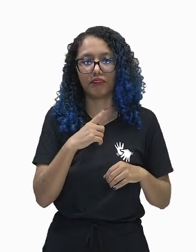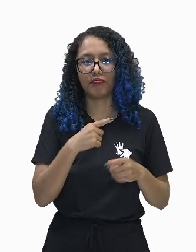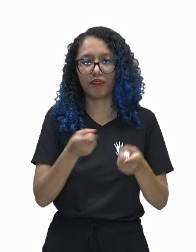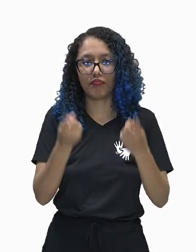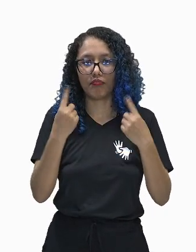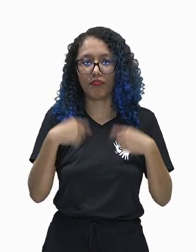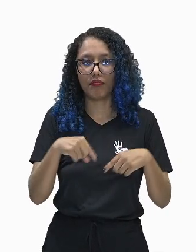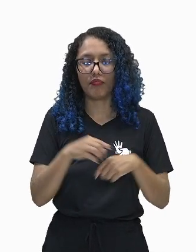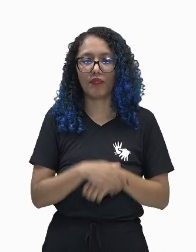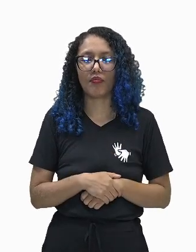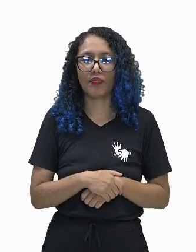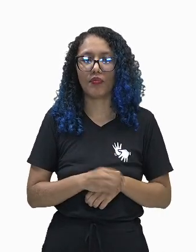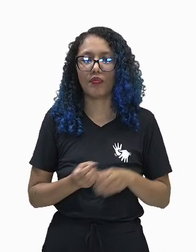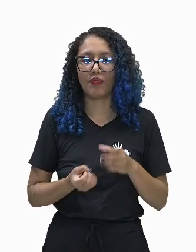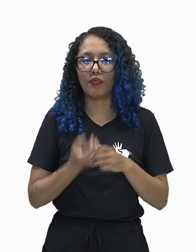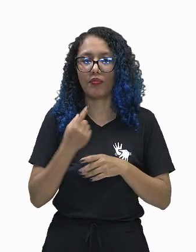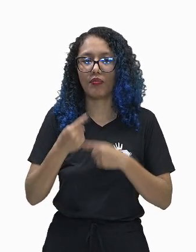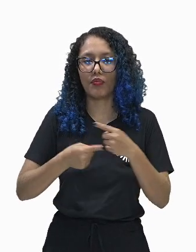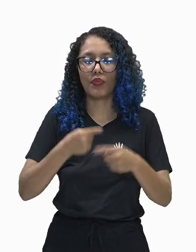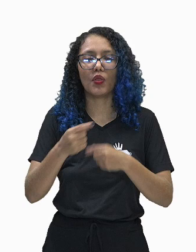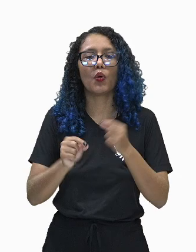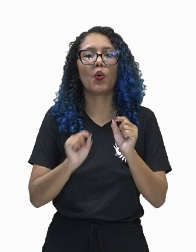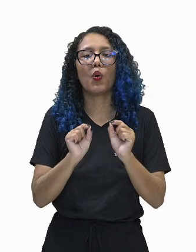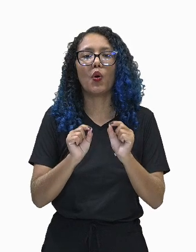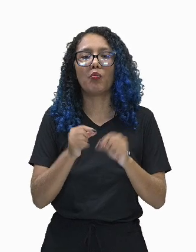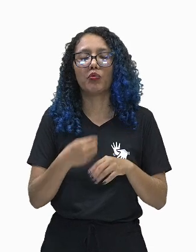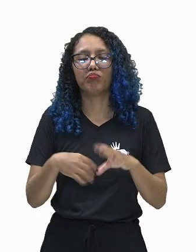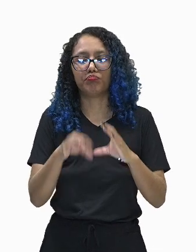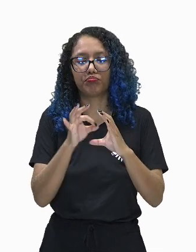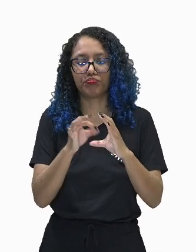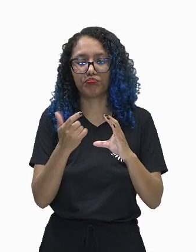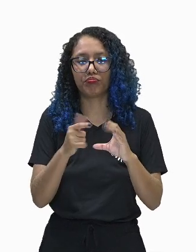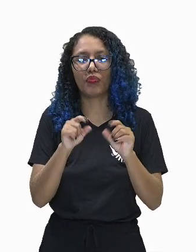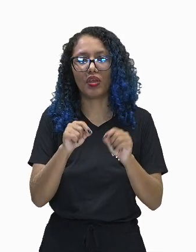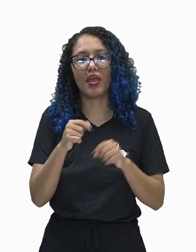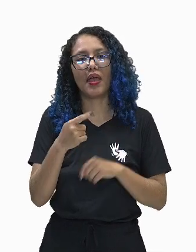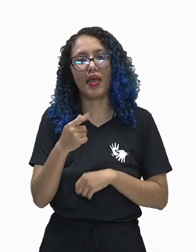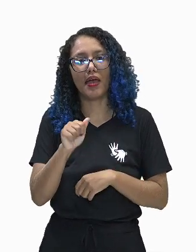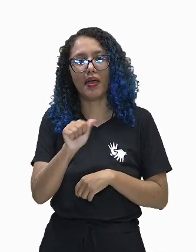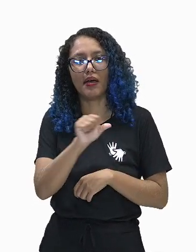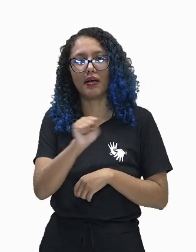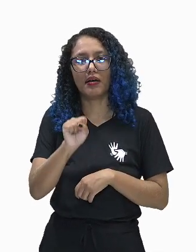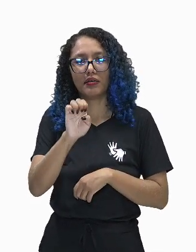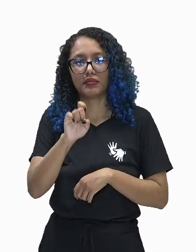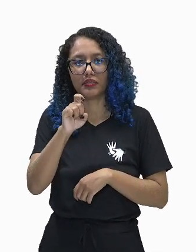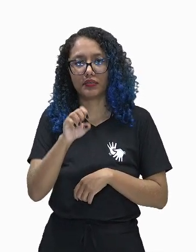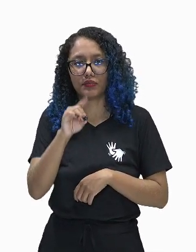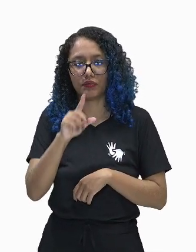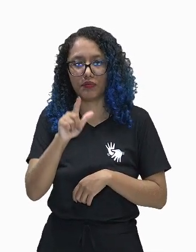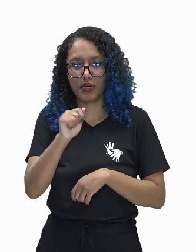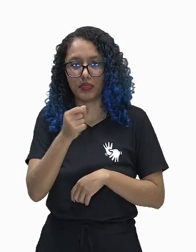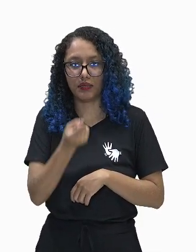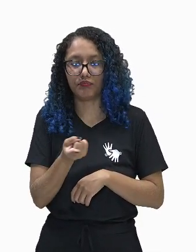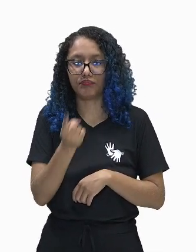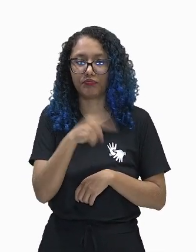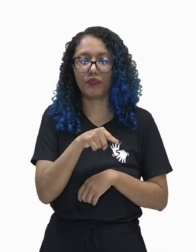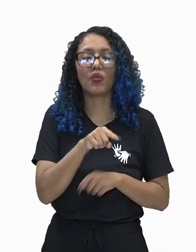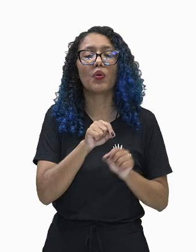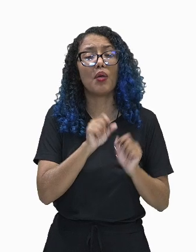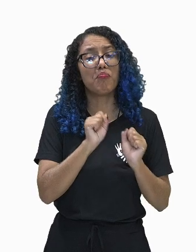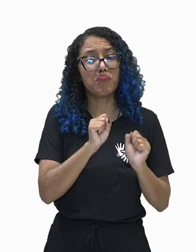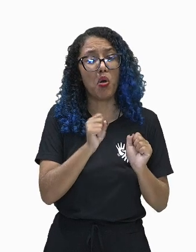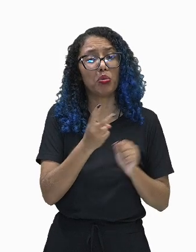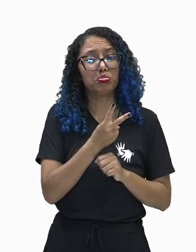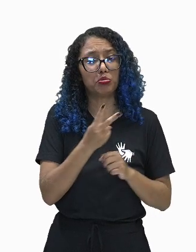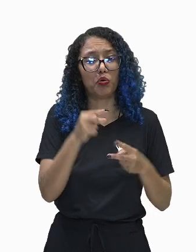geralmente é assexuada. Para os eucariontes, ela pode ser assexuada e sexuada.